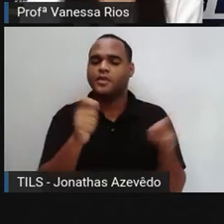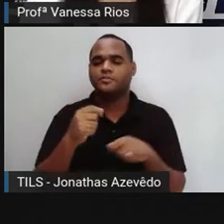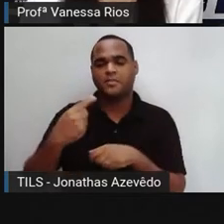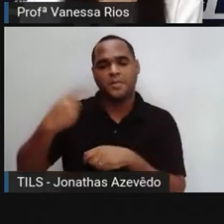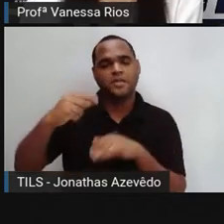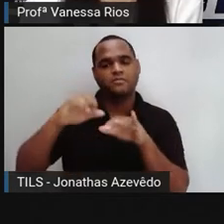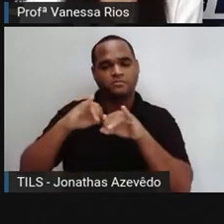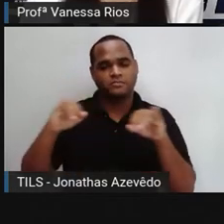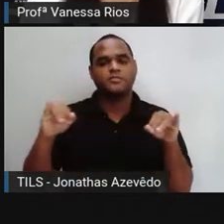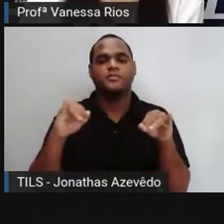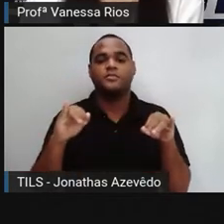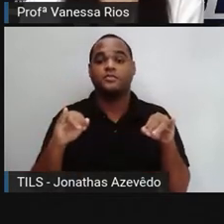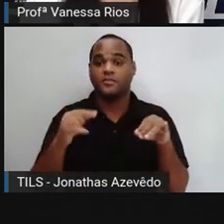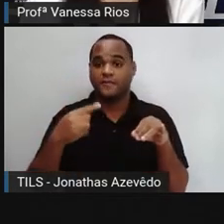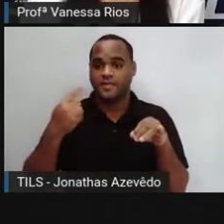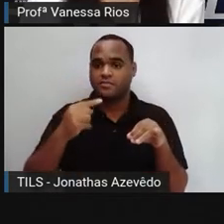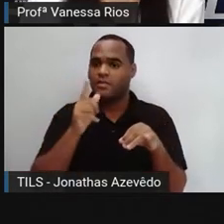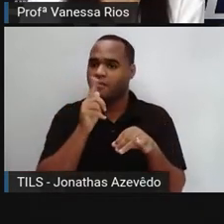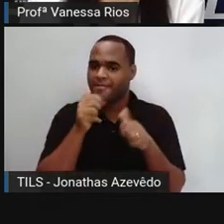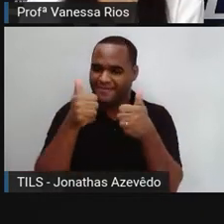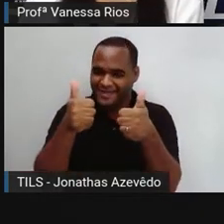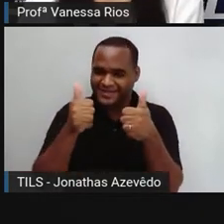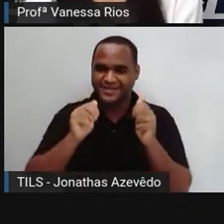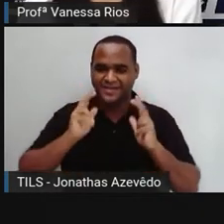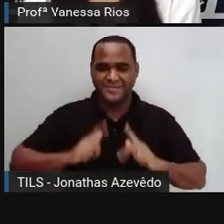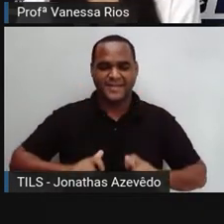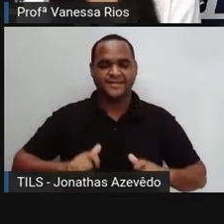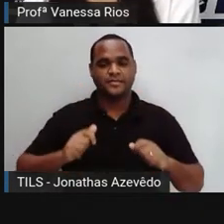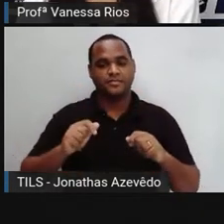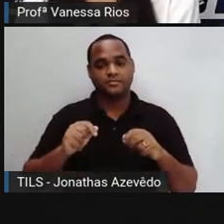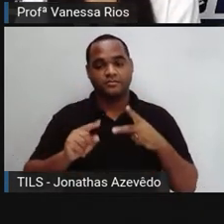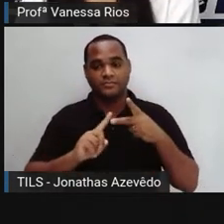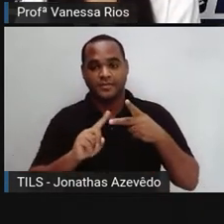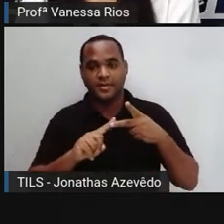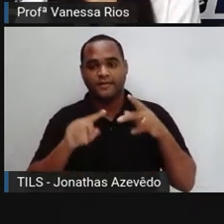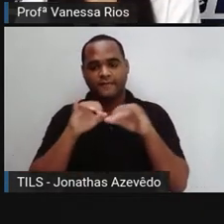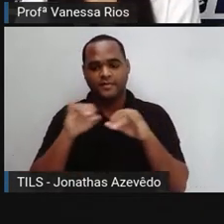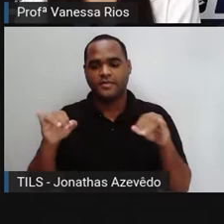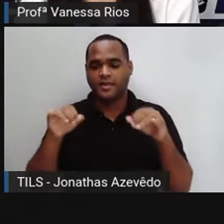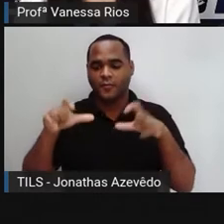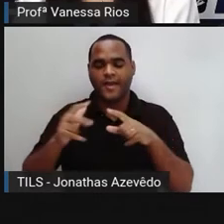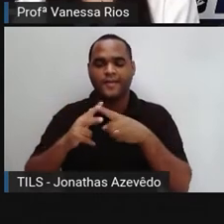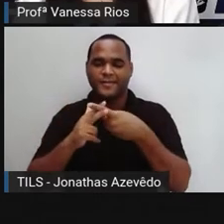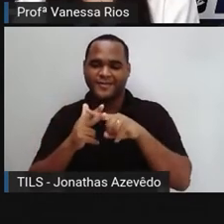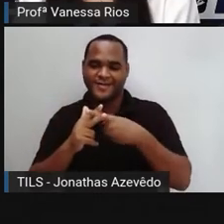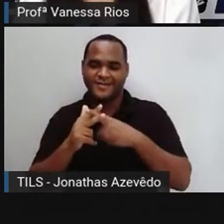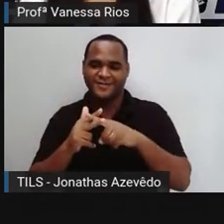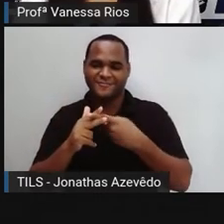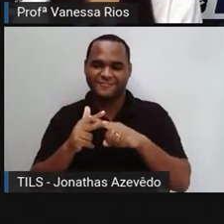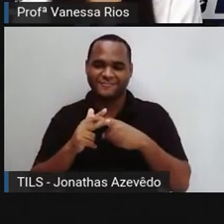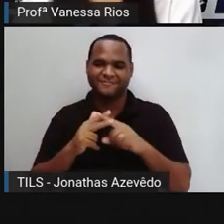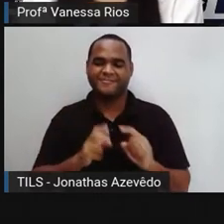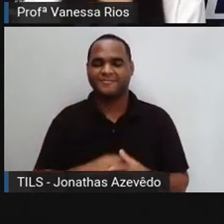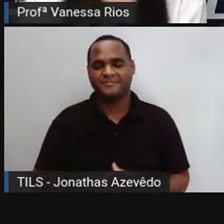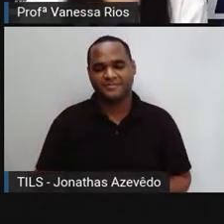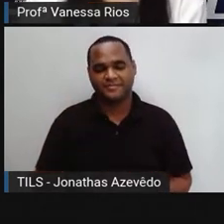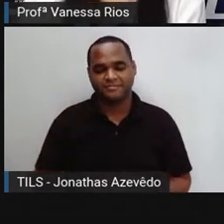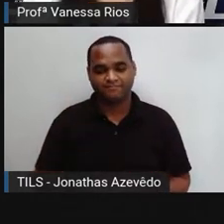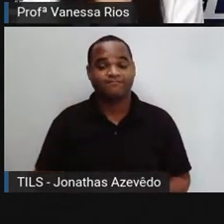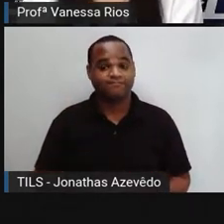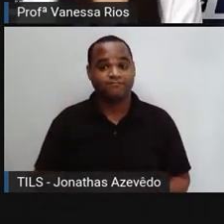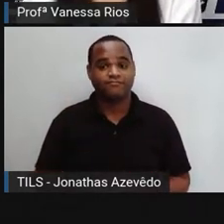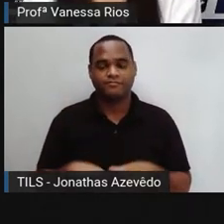aviso, né? Aviso, água potável. O outro aviso, área em manutenção. Então, a gente